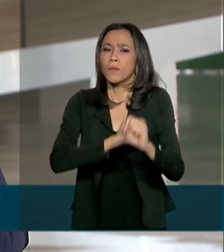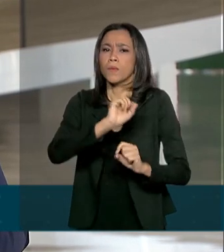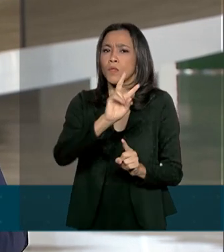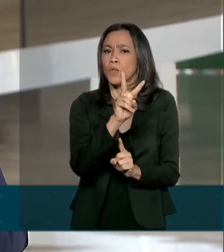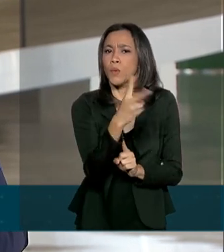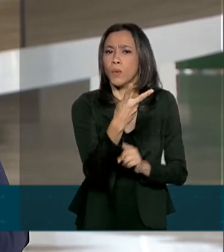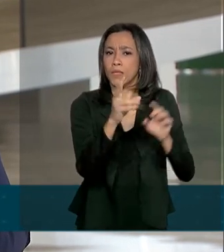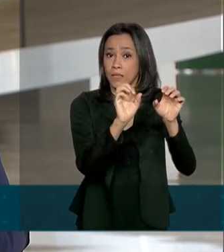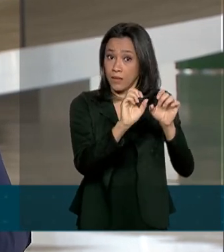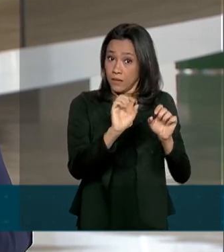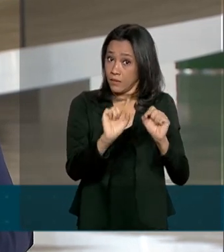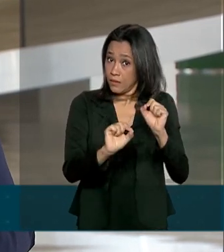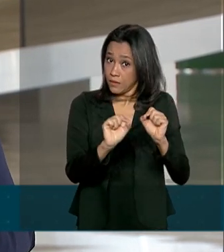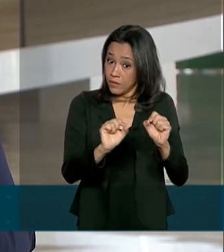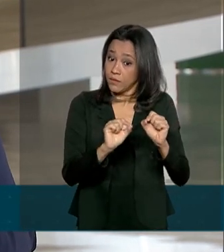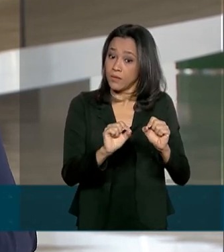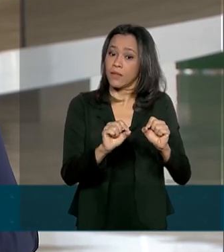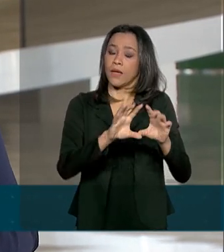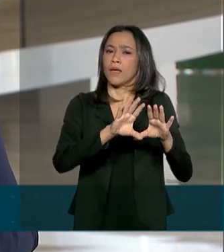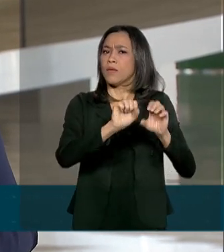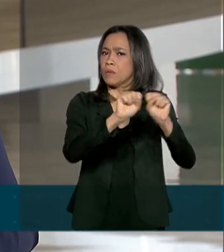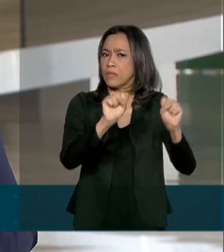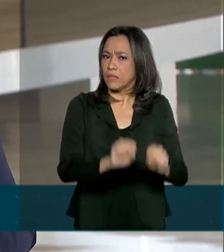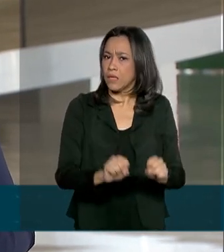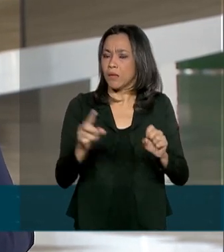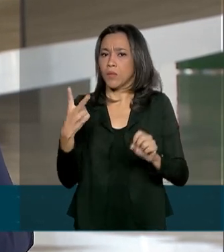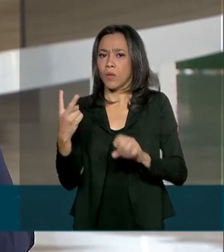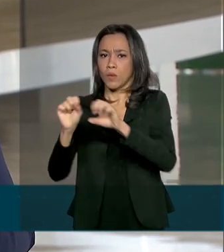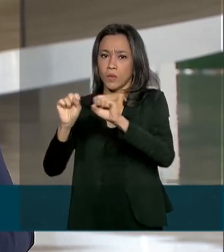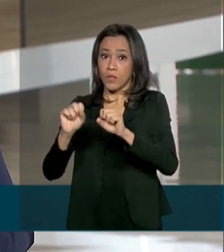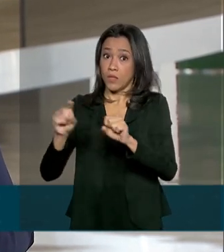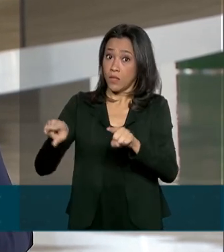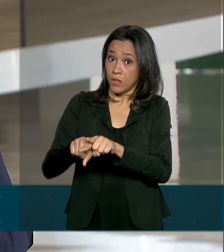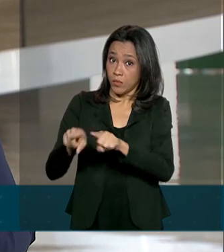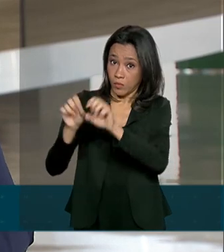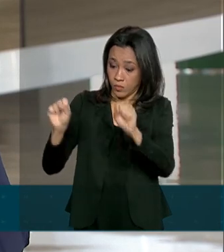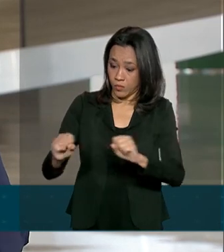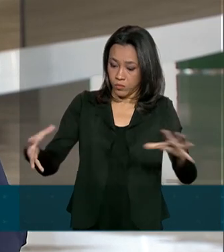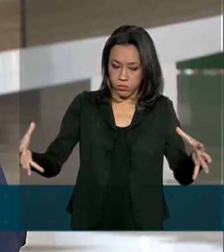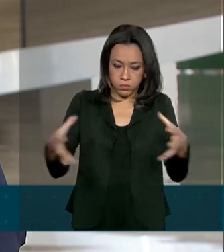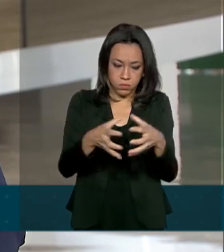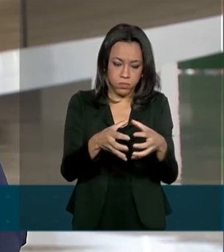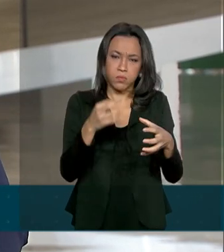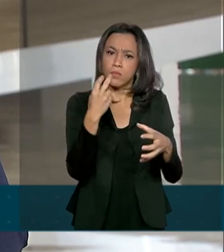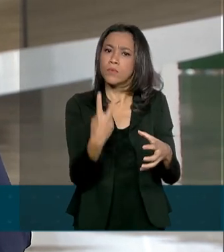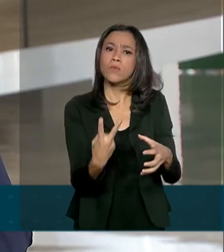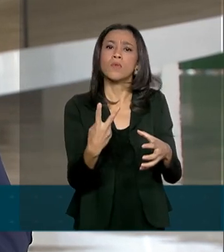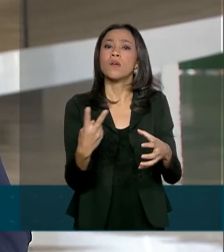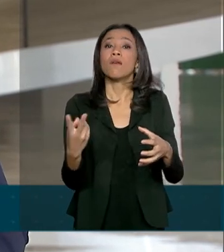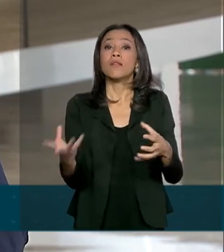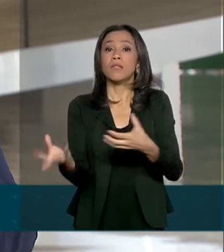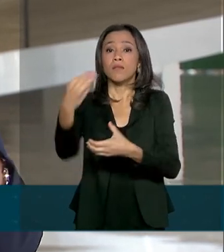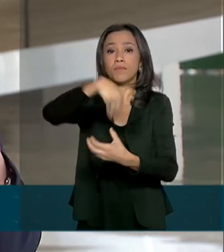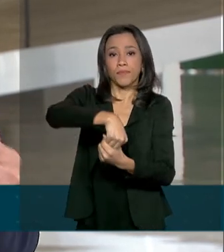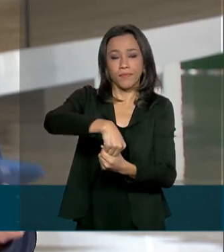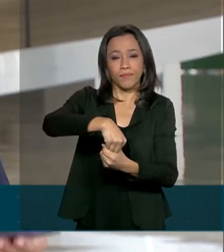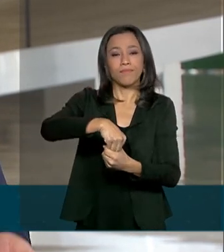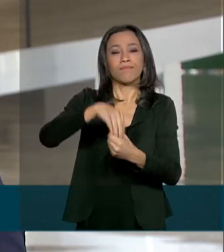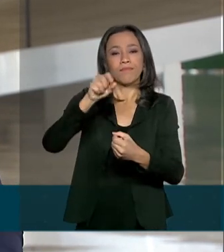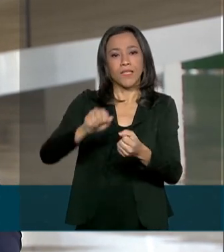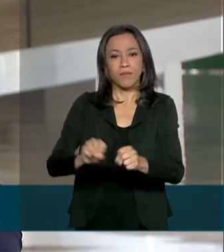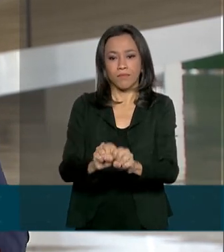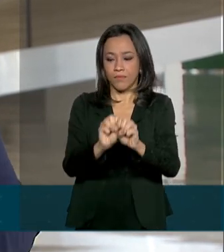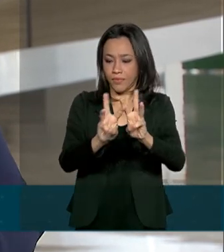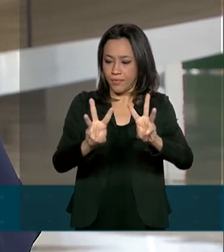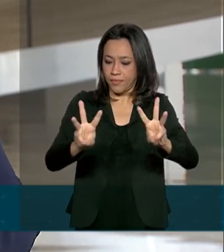sistemas, que são o Corpus 927 e a Constituição e o Supremo. Esses dois sistemas vão ser integrados ao portal da